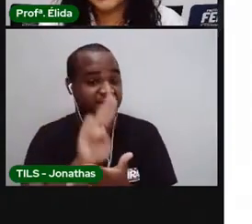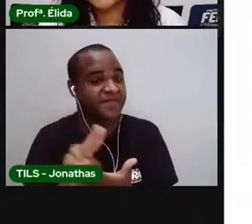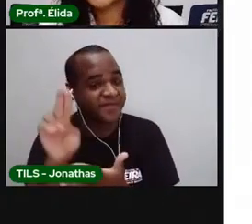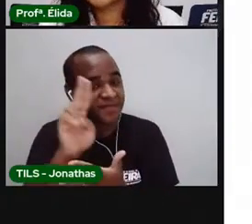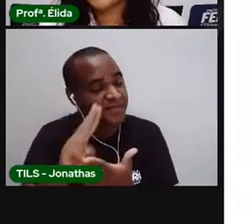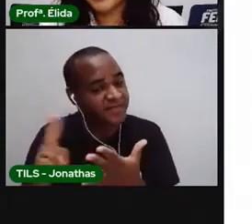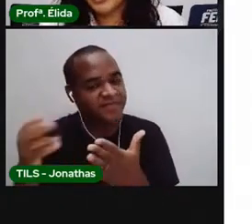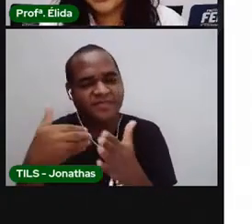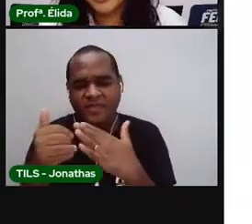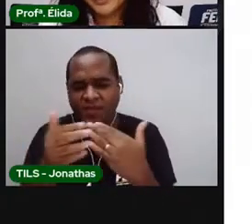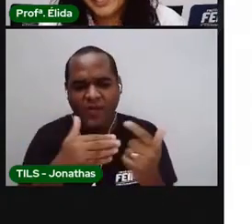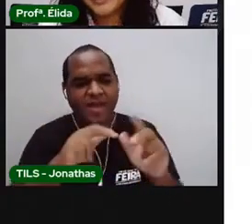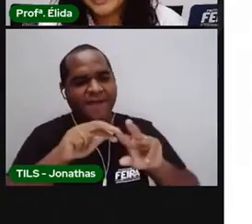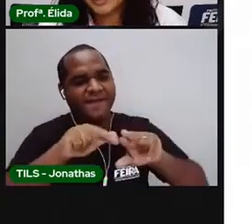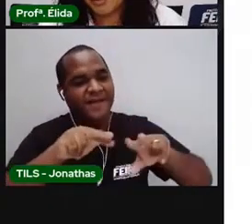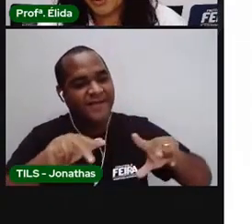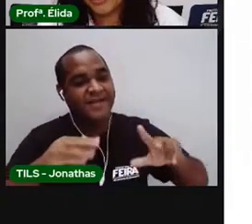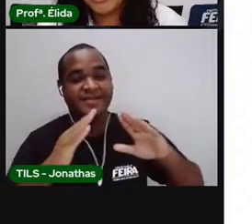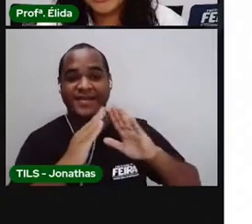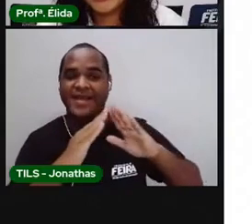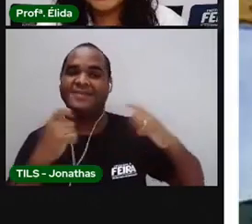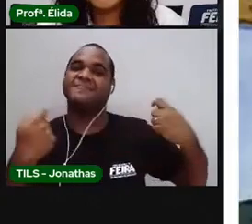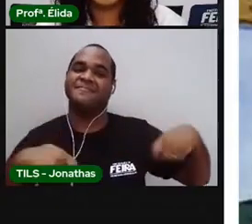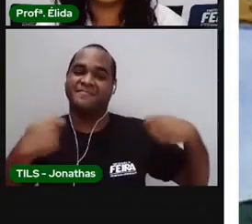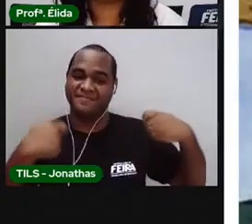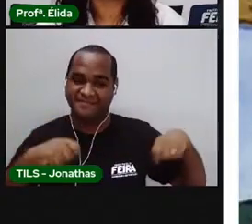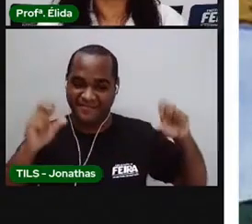objeto que tiver na sua casa, tá bom?